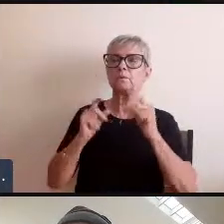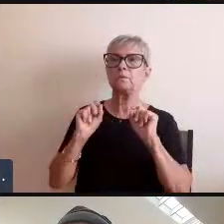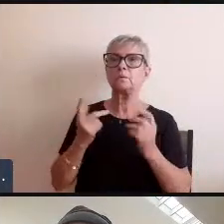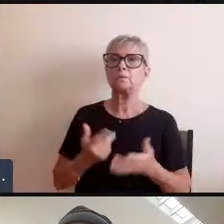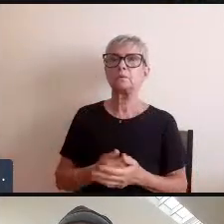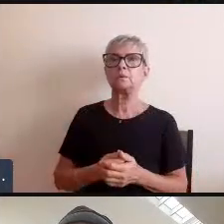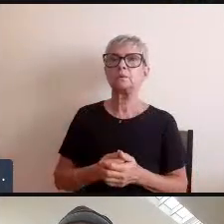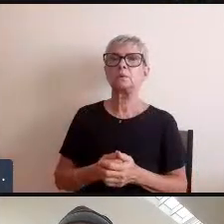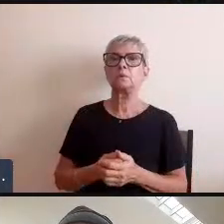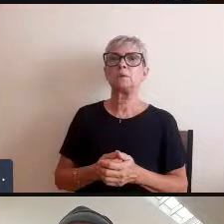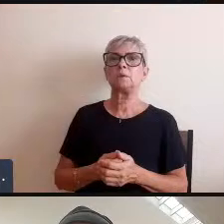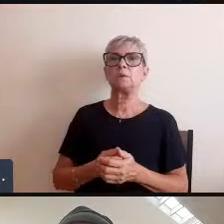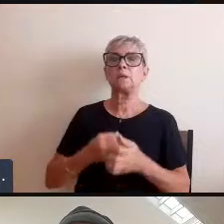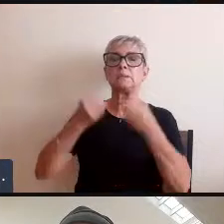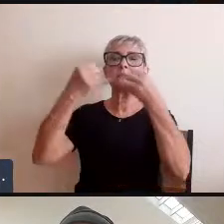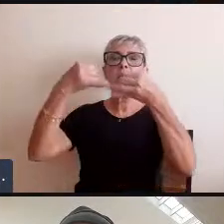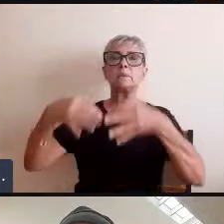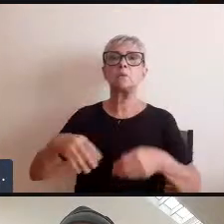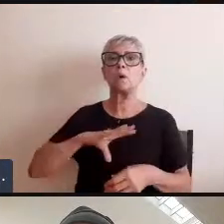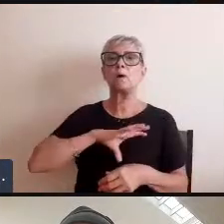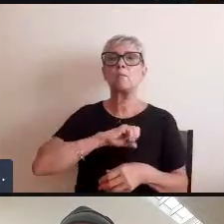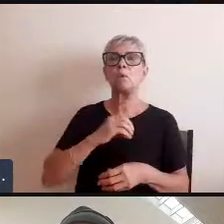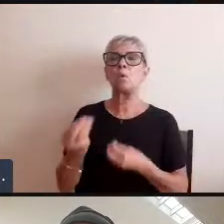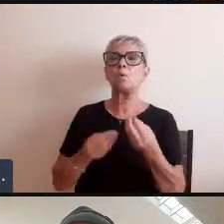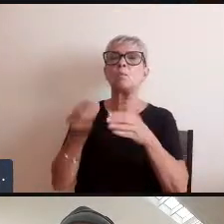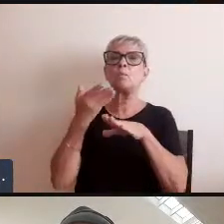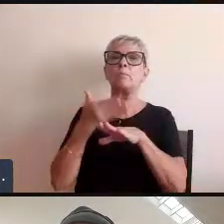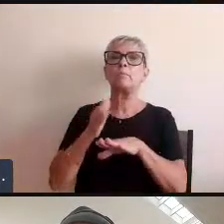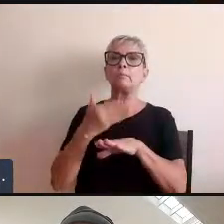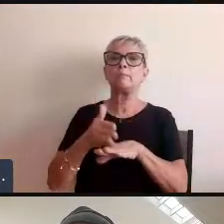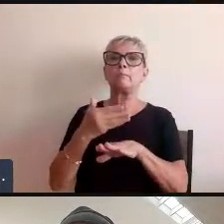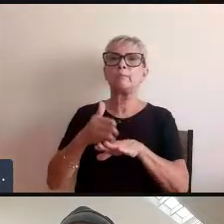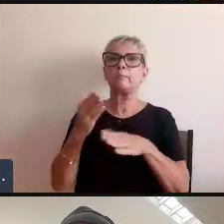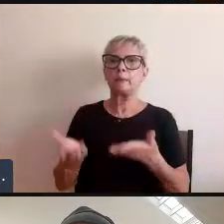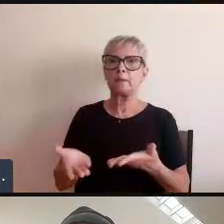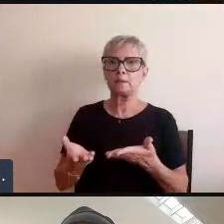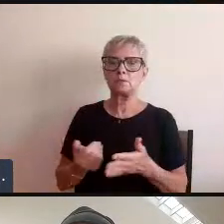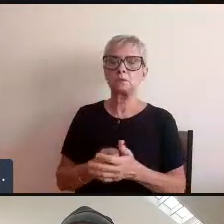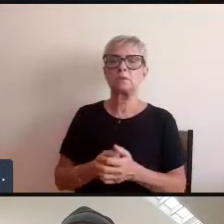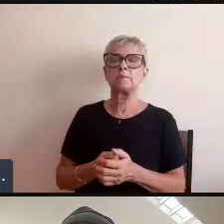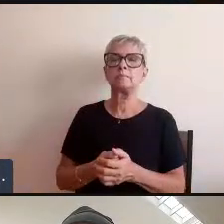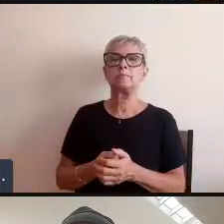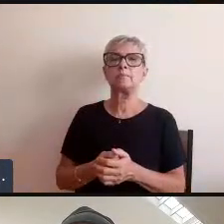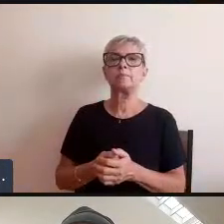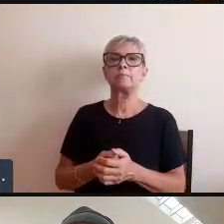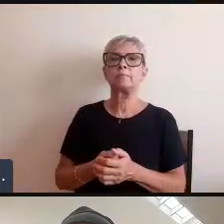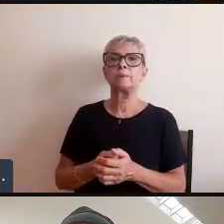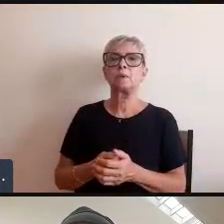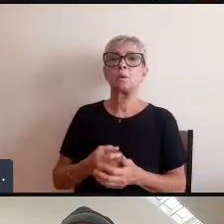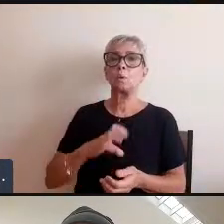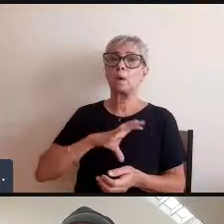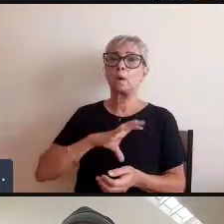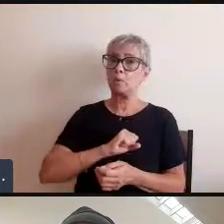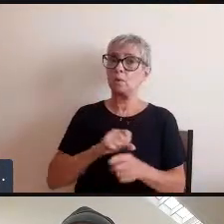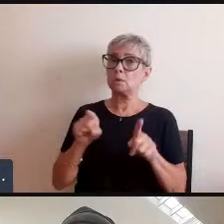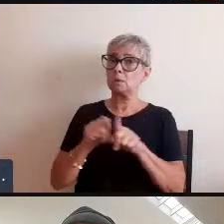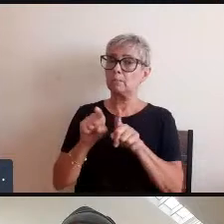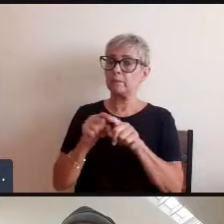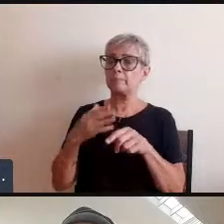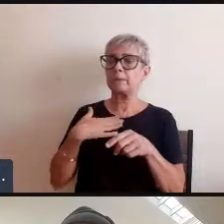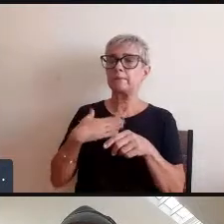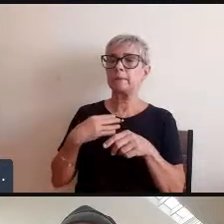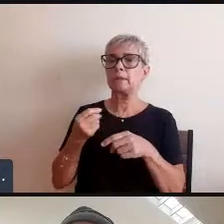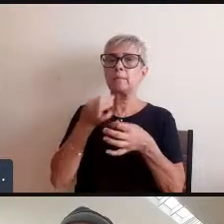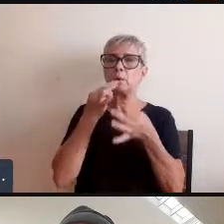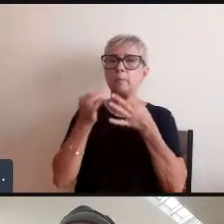ela define o amor como ação e aí nesse caso o amor para mim é o cuidado e para